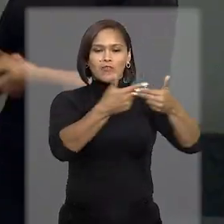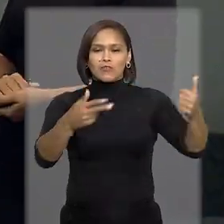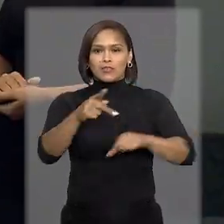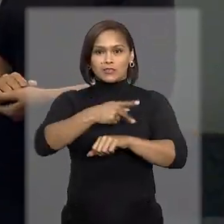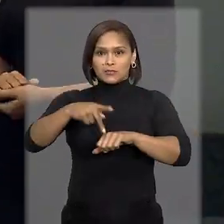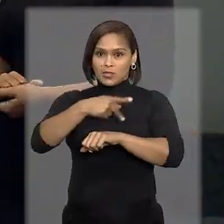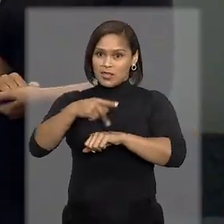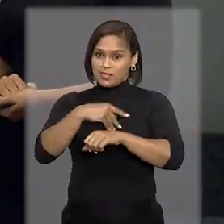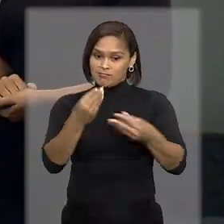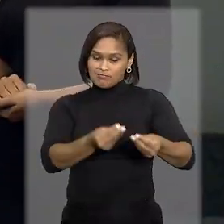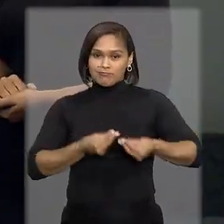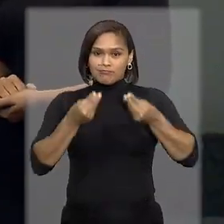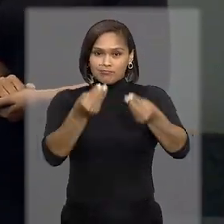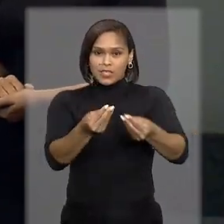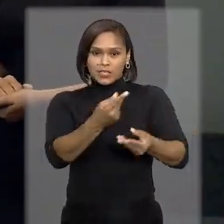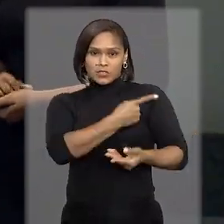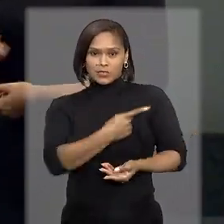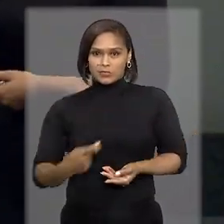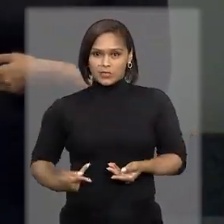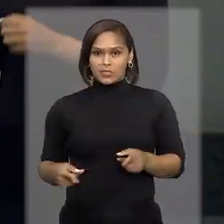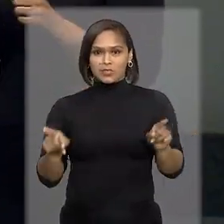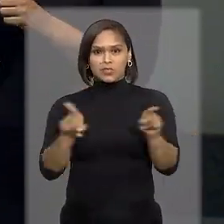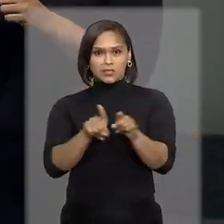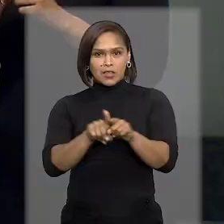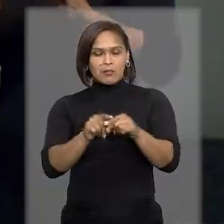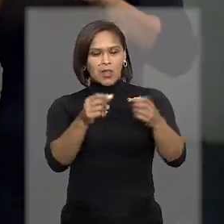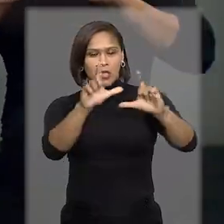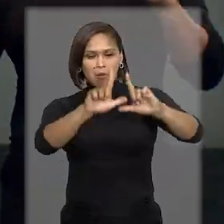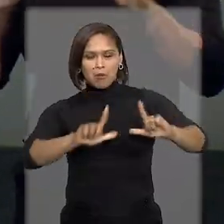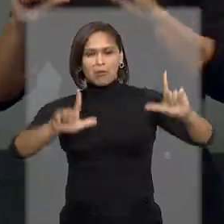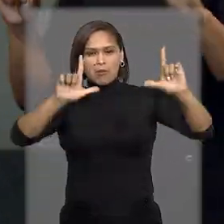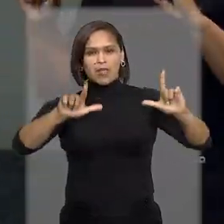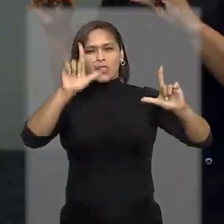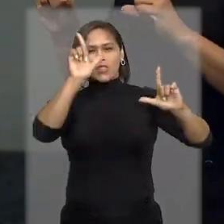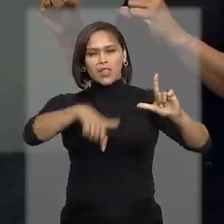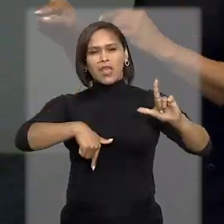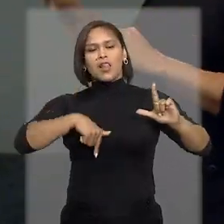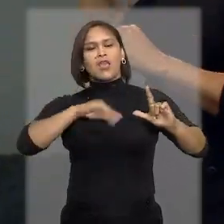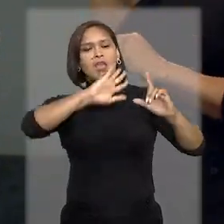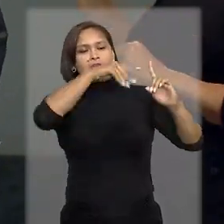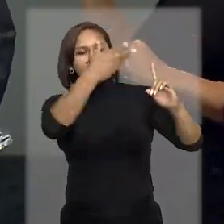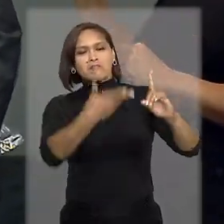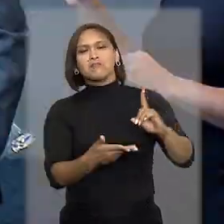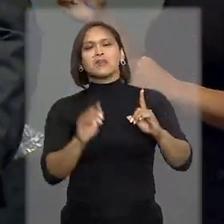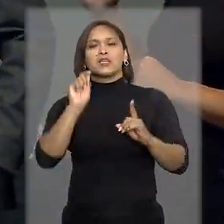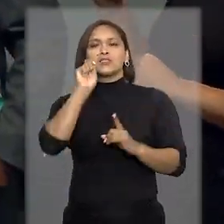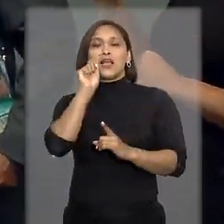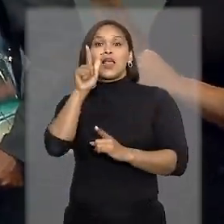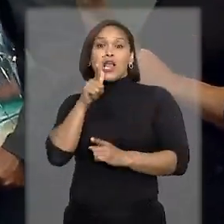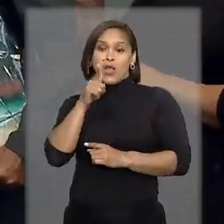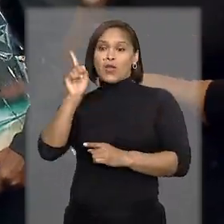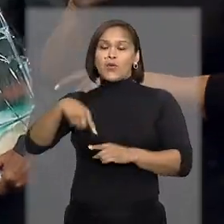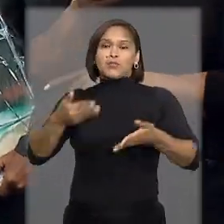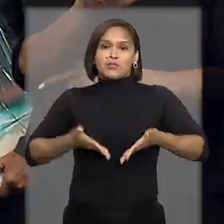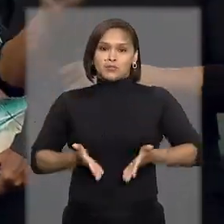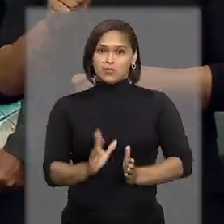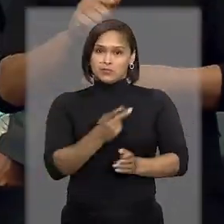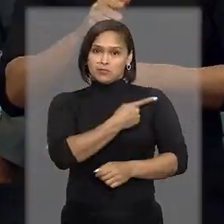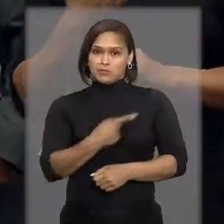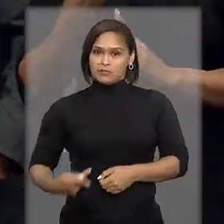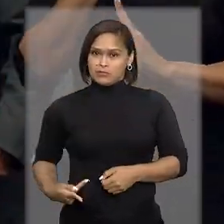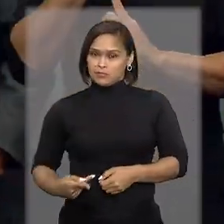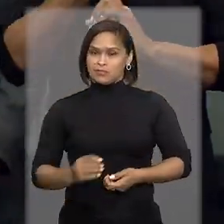vários países, presenteou o ministro Humberto Martins, com uma tela na qual retratou a terra natal do presidente, Alagoas.